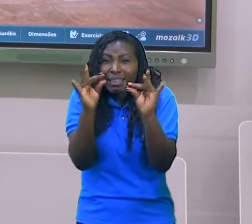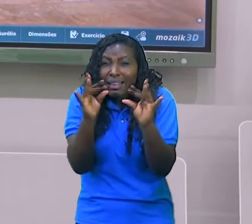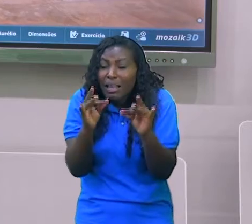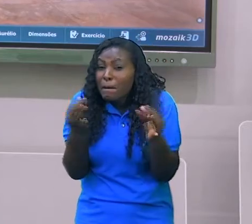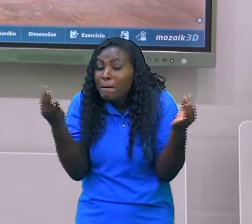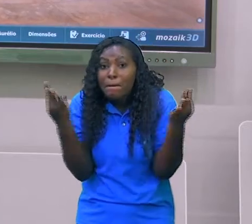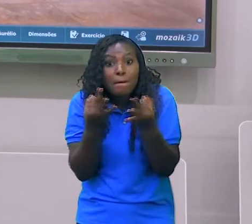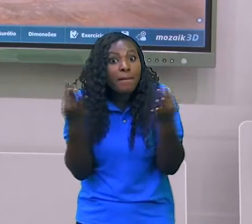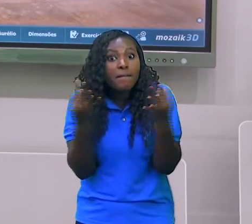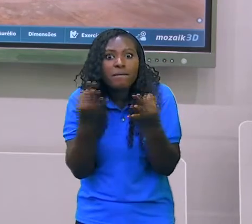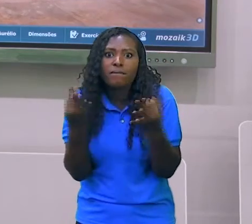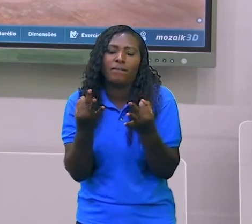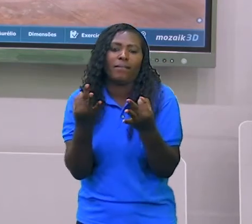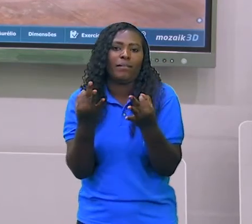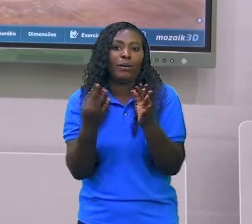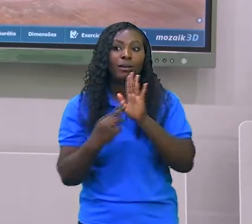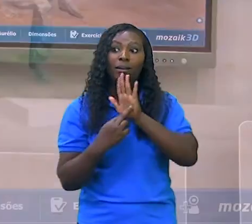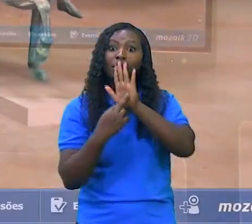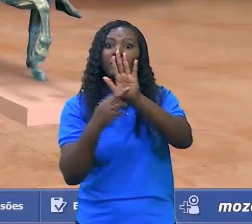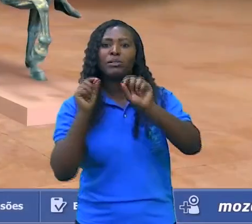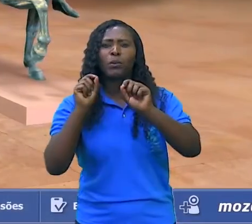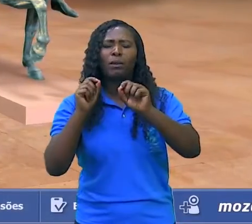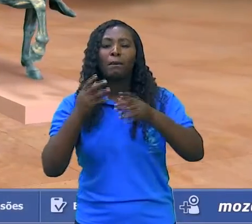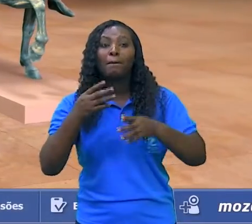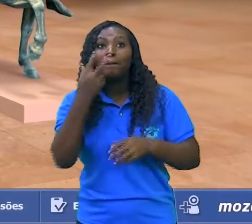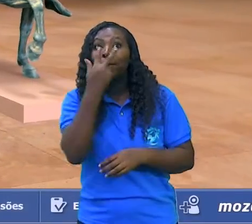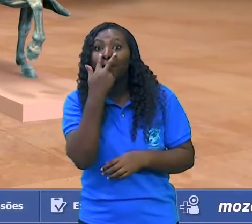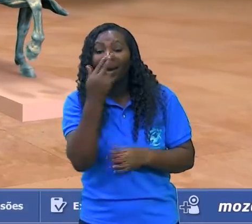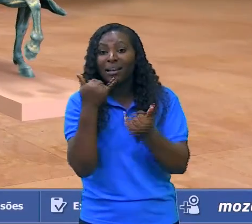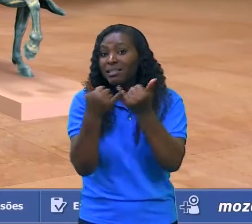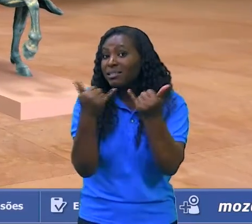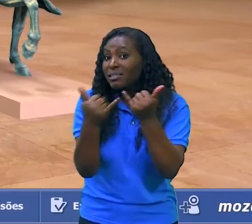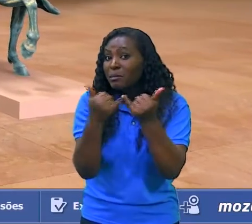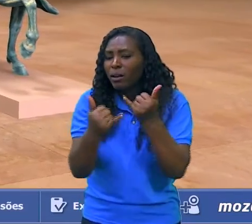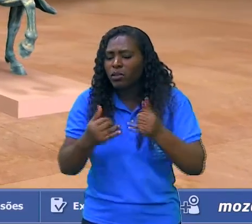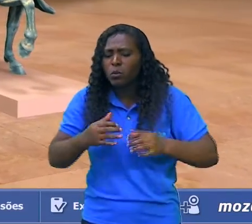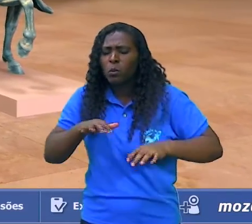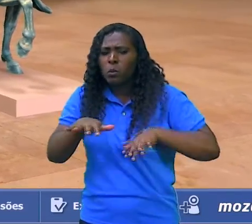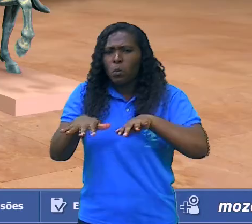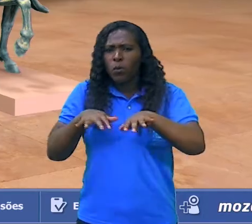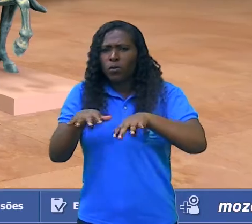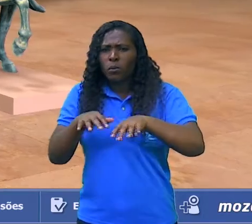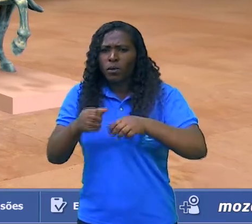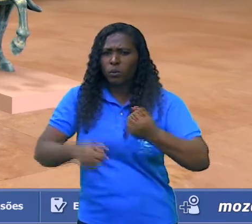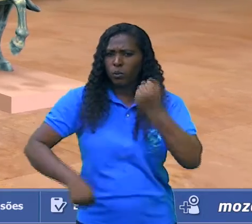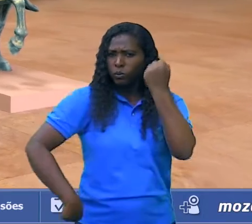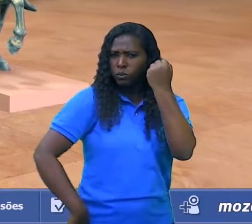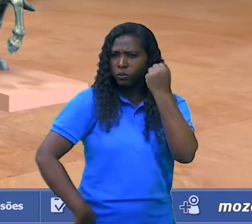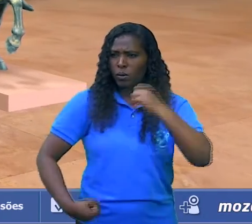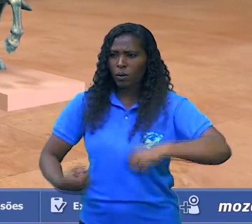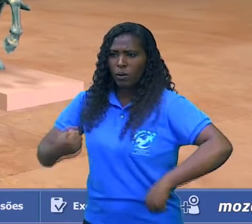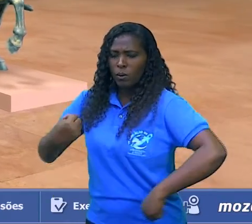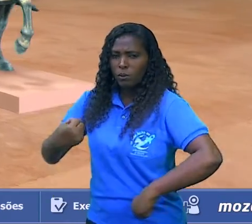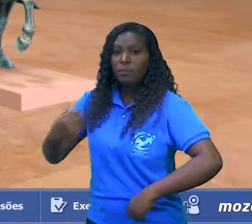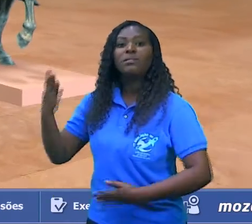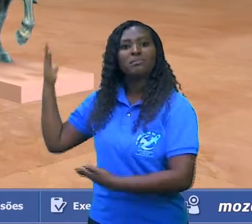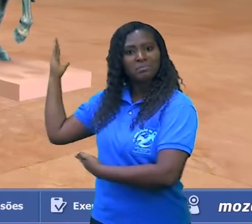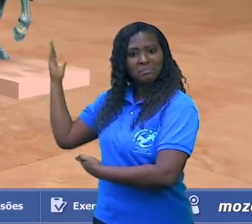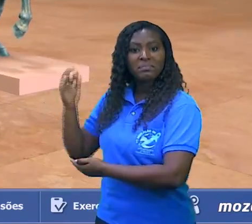representarem corpos em movimento. Vamos dar uma olhada. Aqui nós temos o retrato de Júlio César.